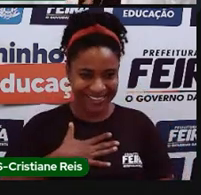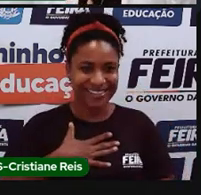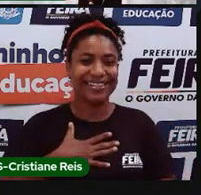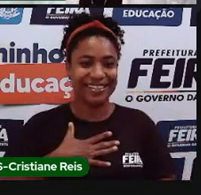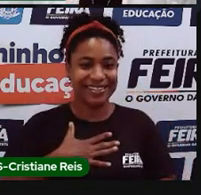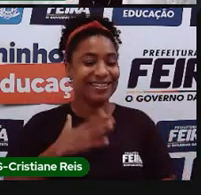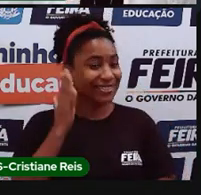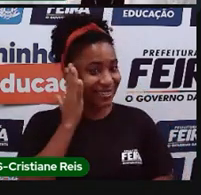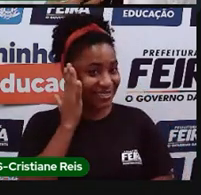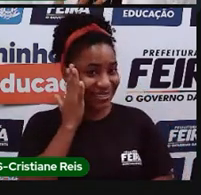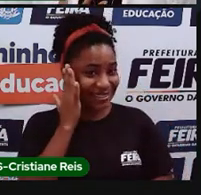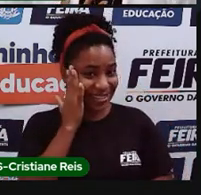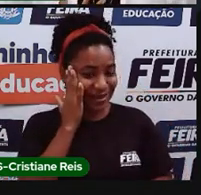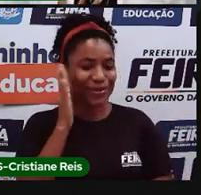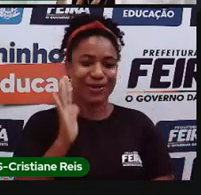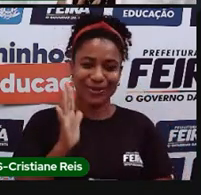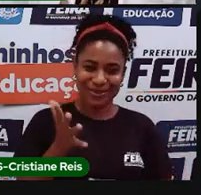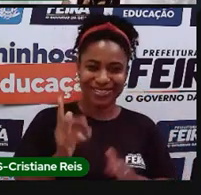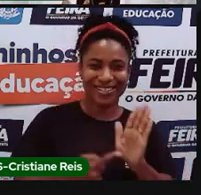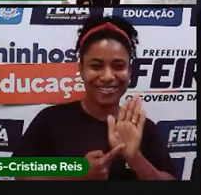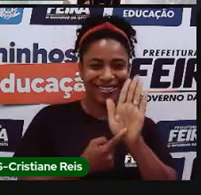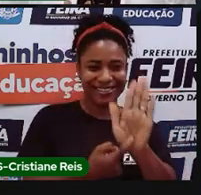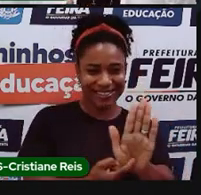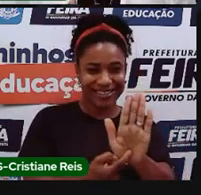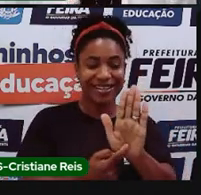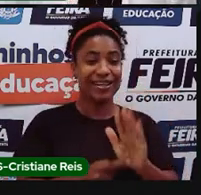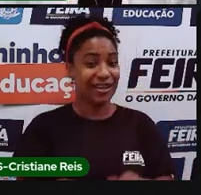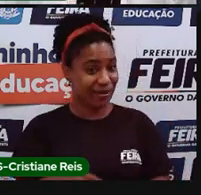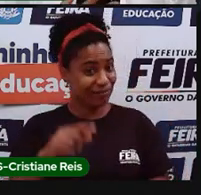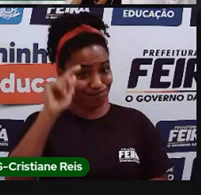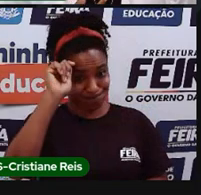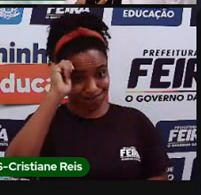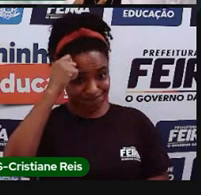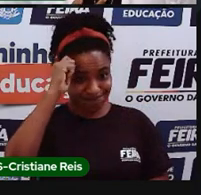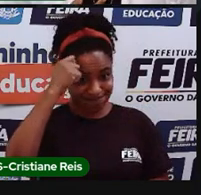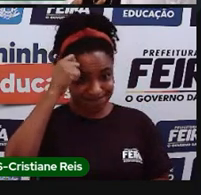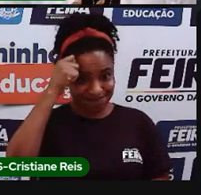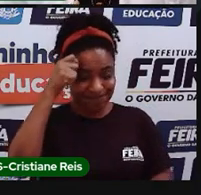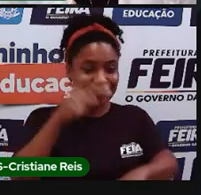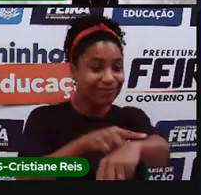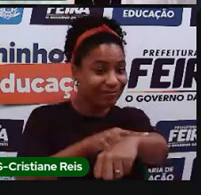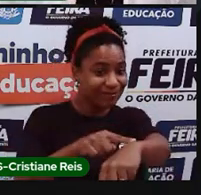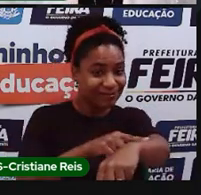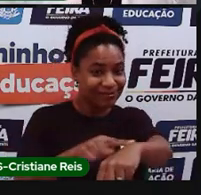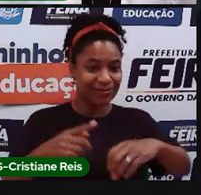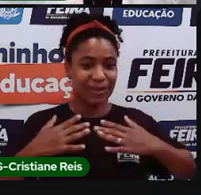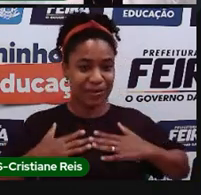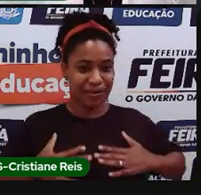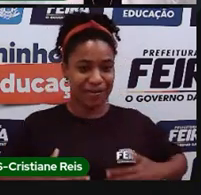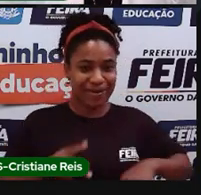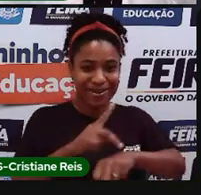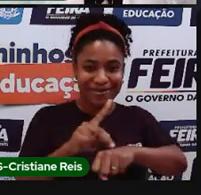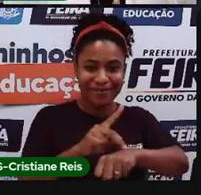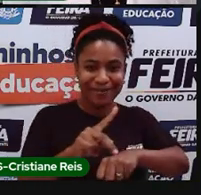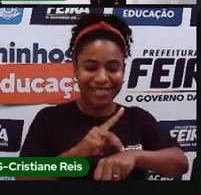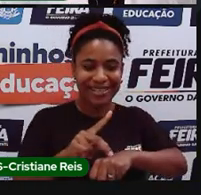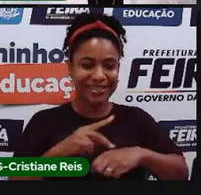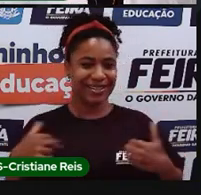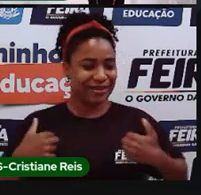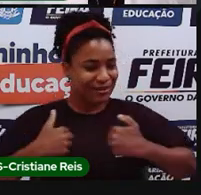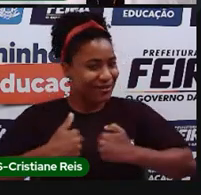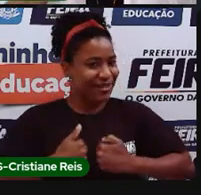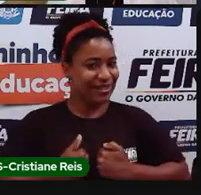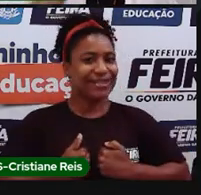eu já me apresentei outras vezes, eu sou negra, eu tô trajando uma blusa preta, um jaleco branco com o lobo da